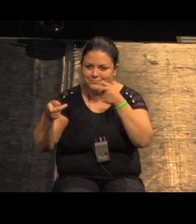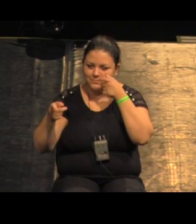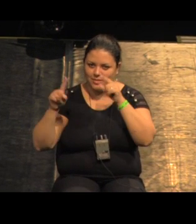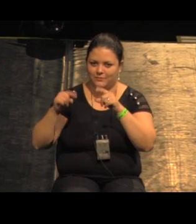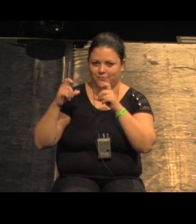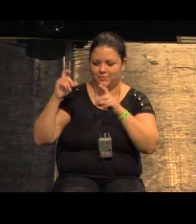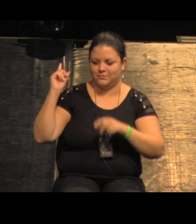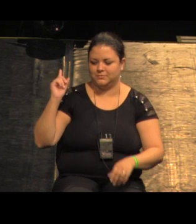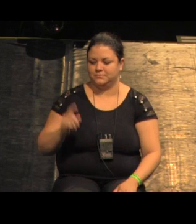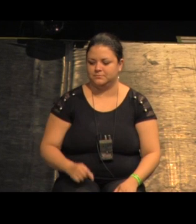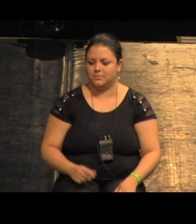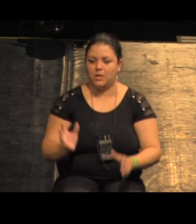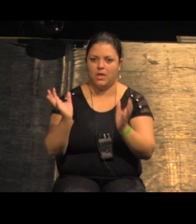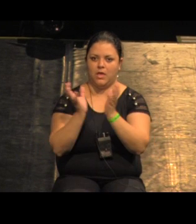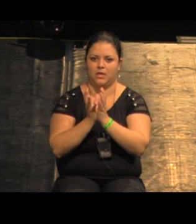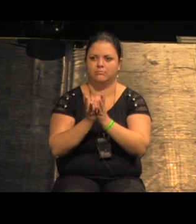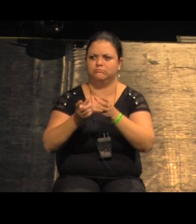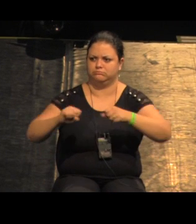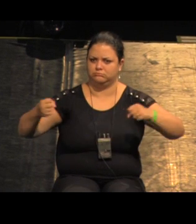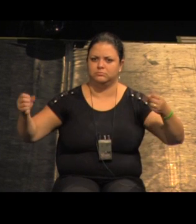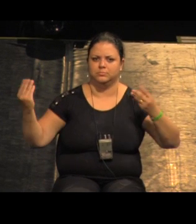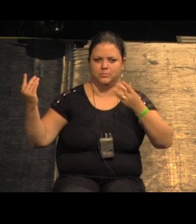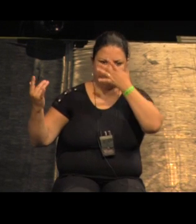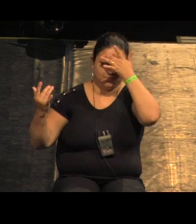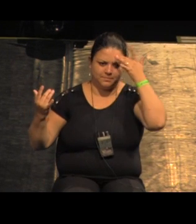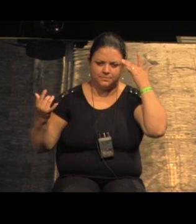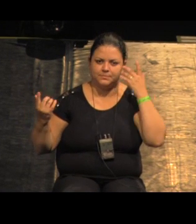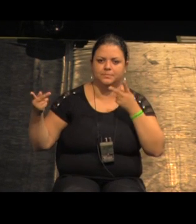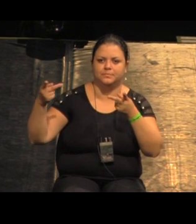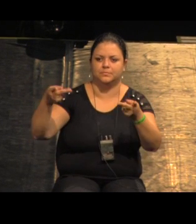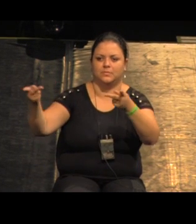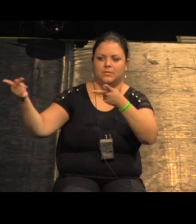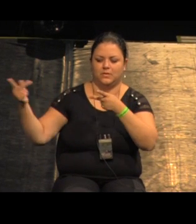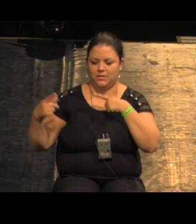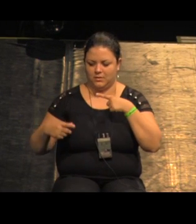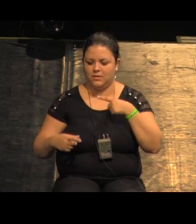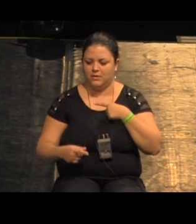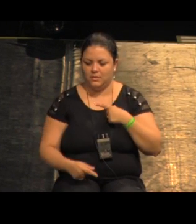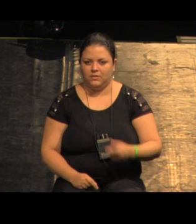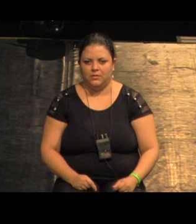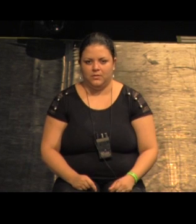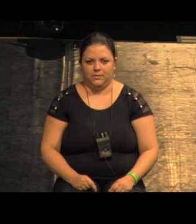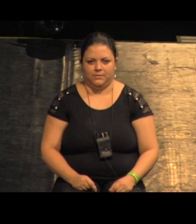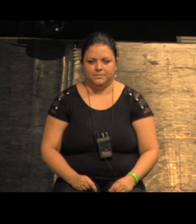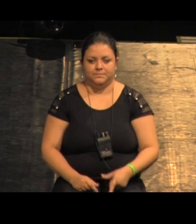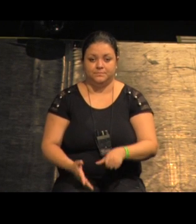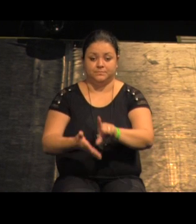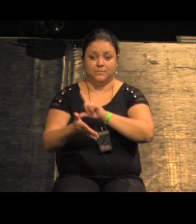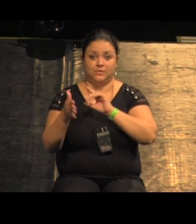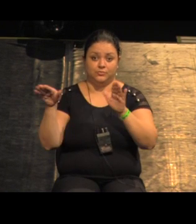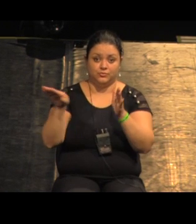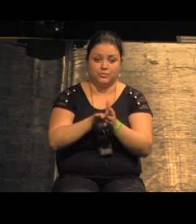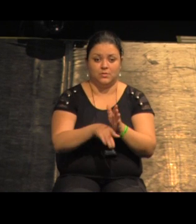a gente não precisa nem falar era uma equipe gigantesca tinha tudo antes de a gente chegar aqui já tinham feito dois projetos de